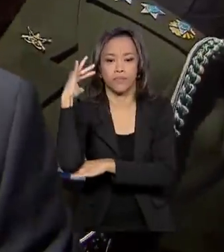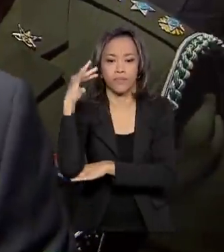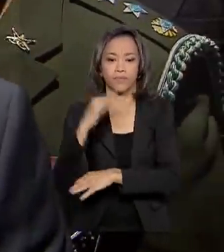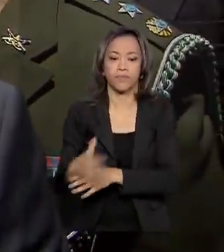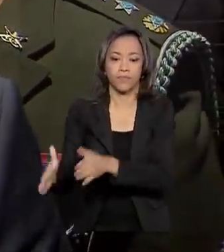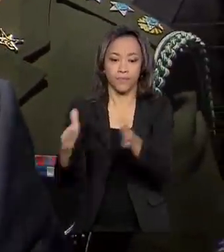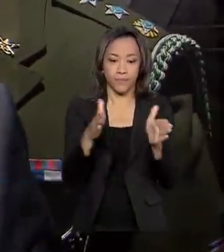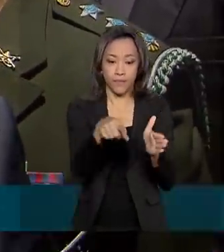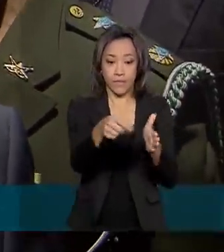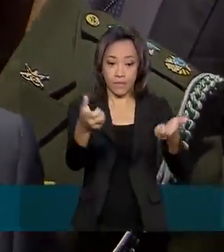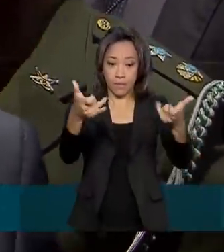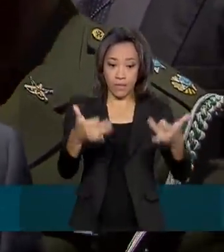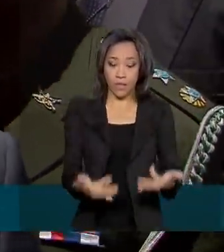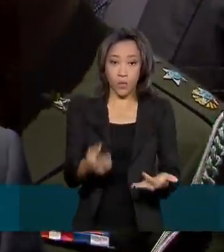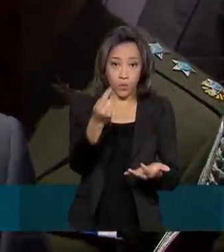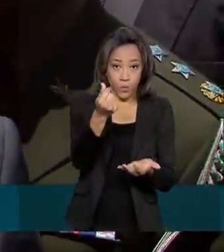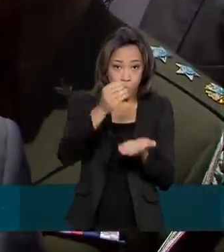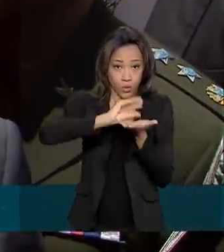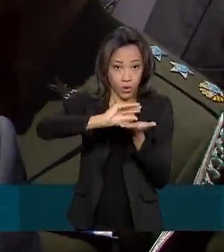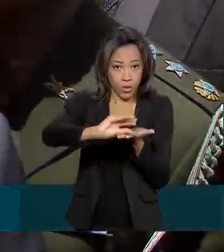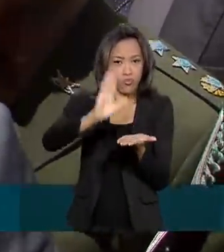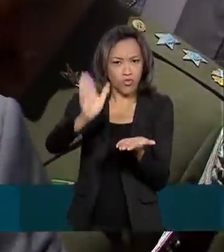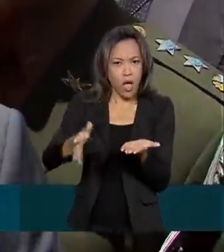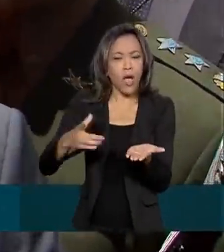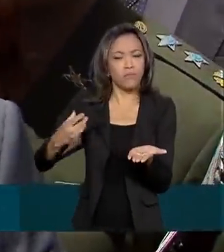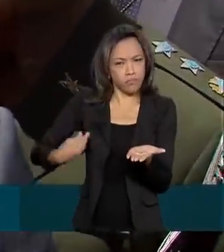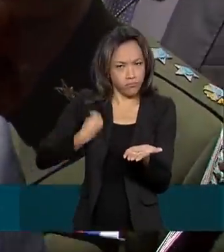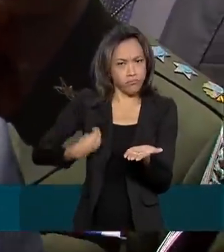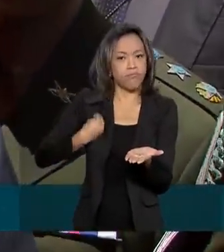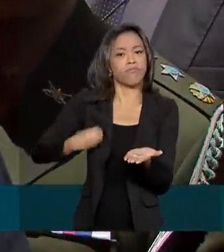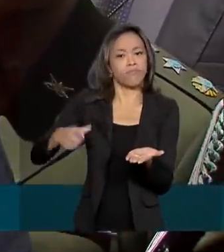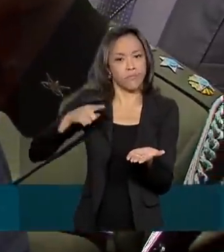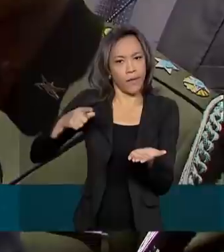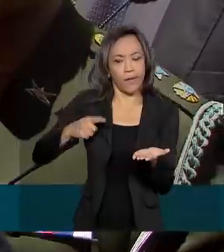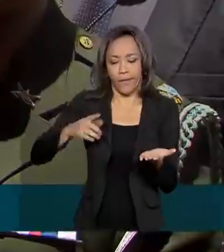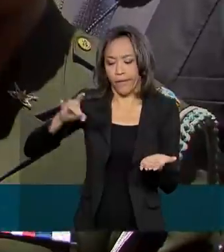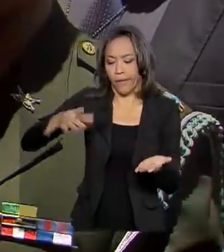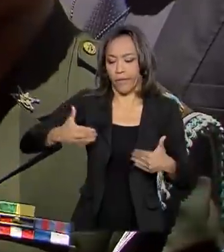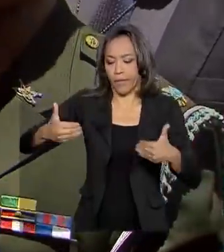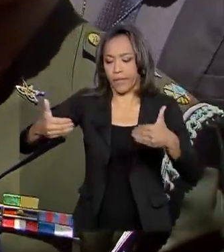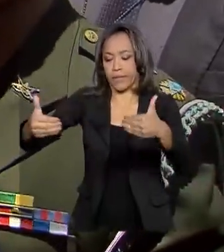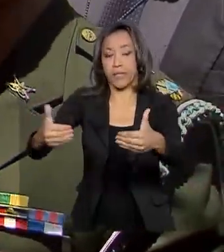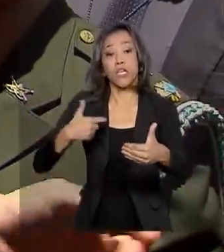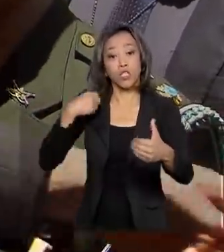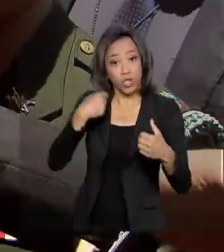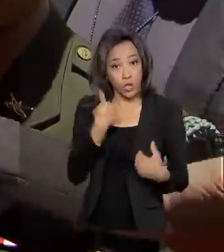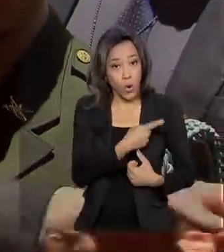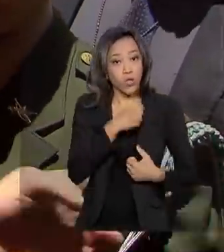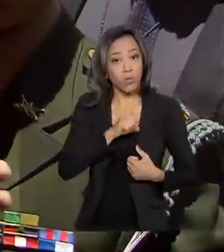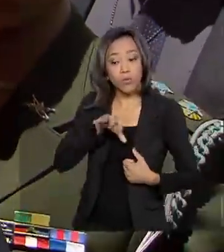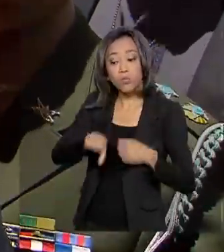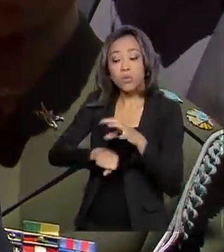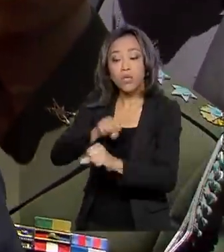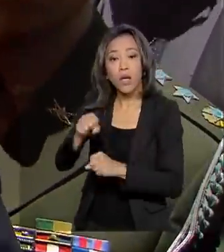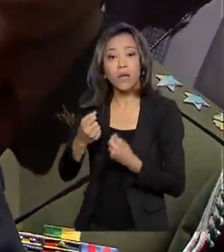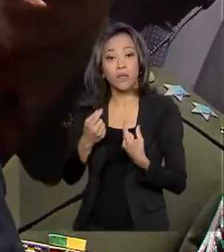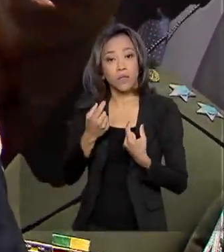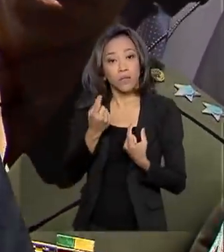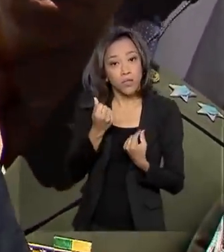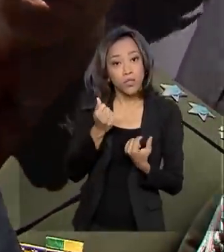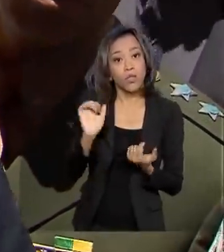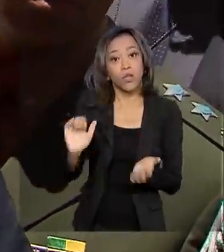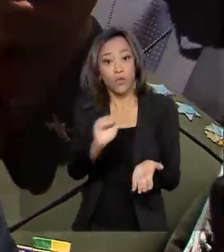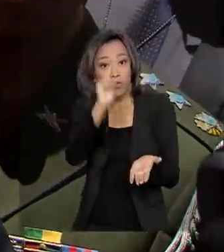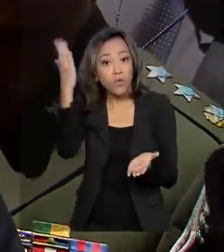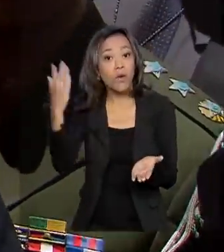recursos são os recursos que já estão nos ministérios e, posteriormente, a gente pode buscar recursos no exterior, como a via